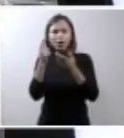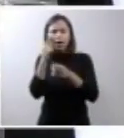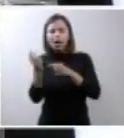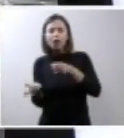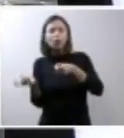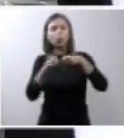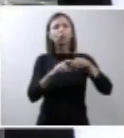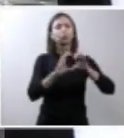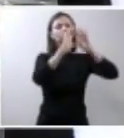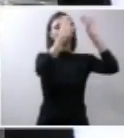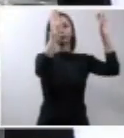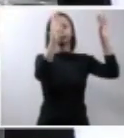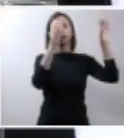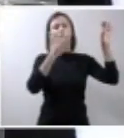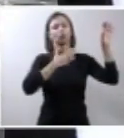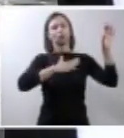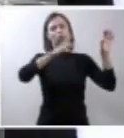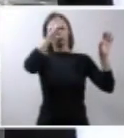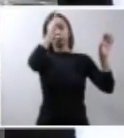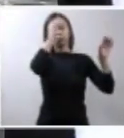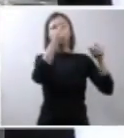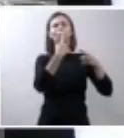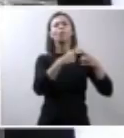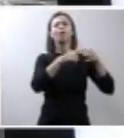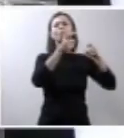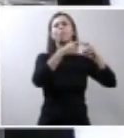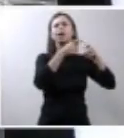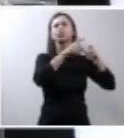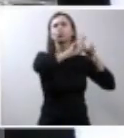deparei com uma equipe de médico muito excelente,